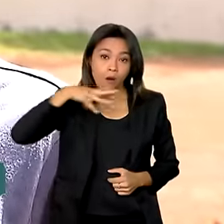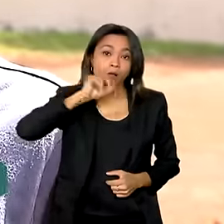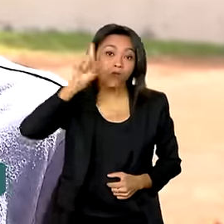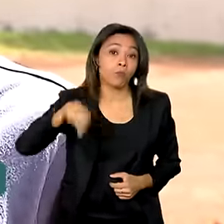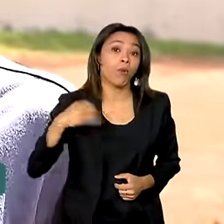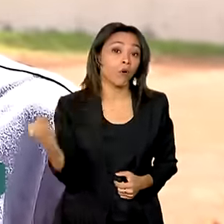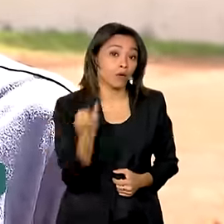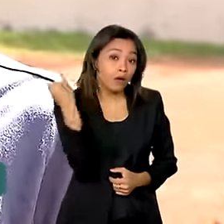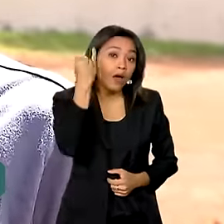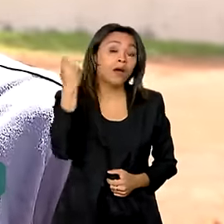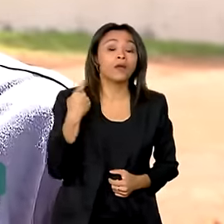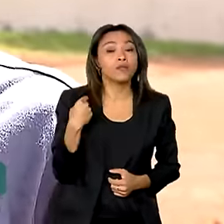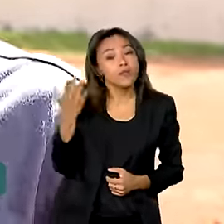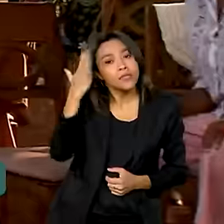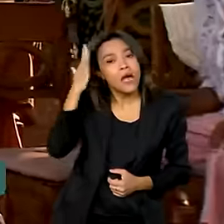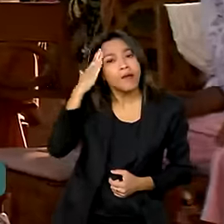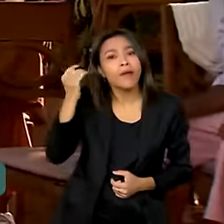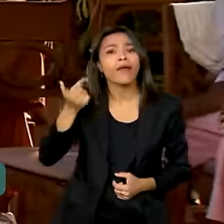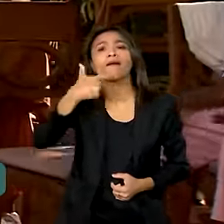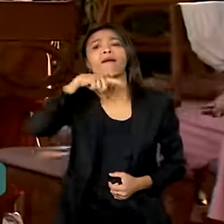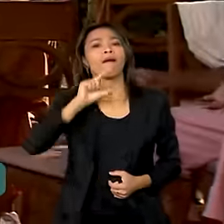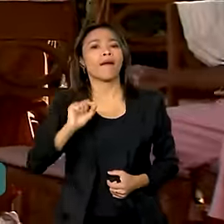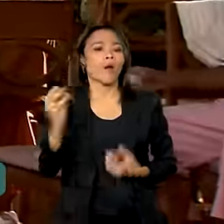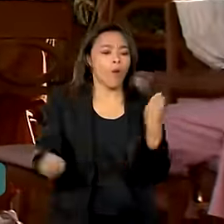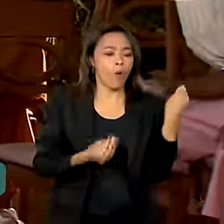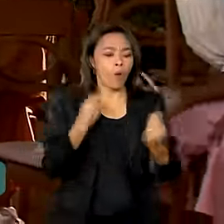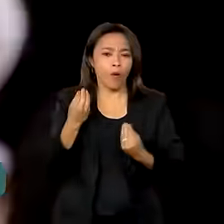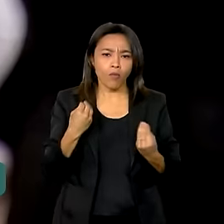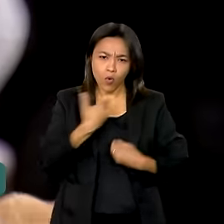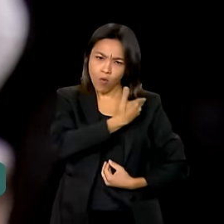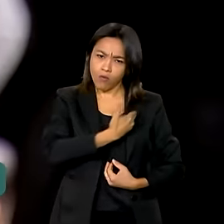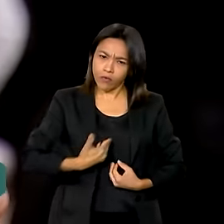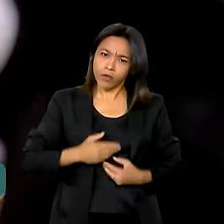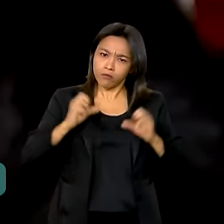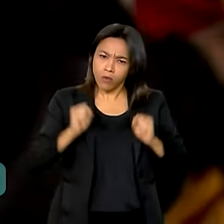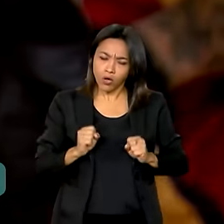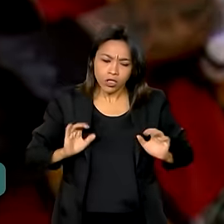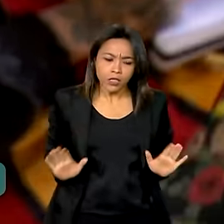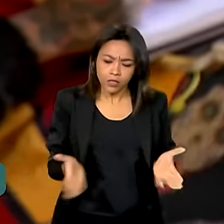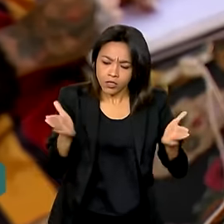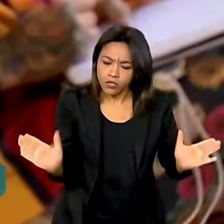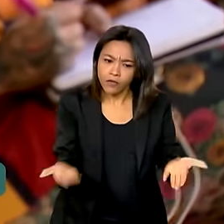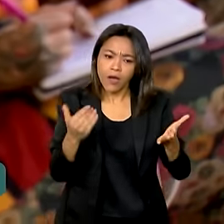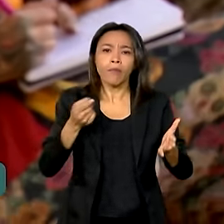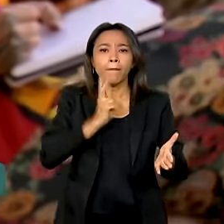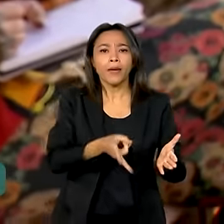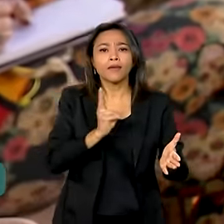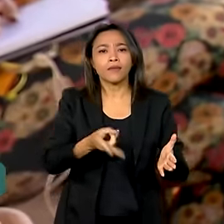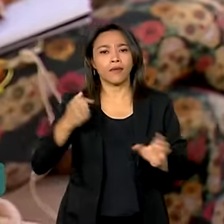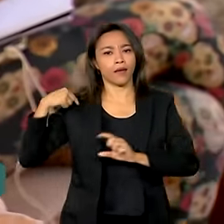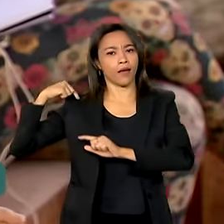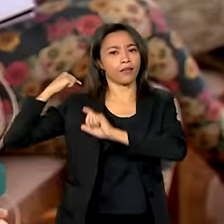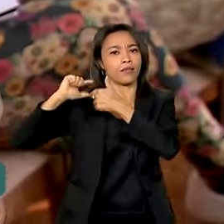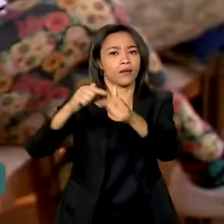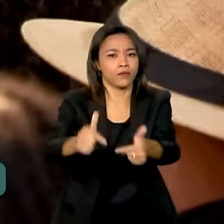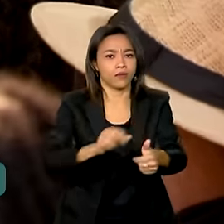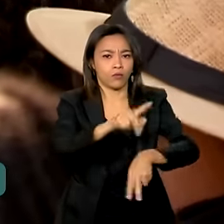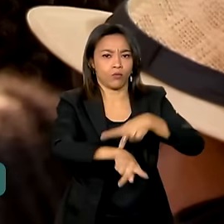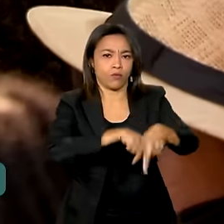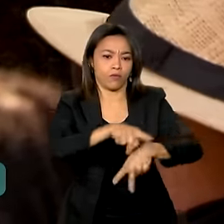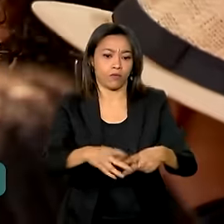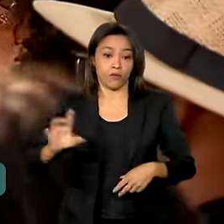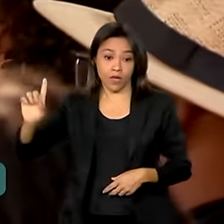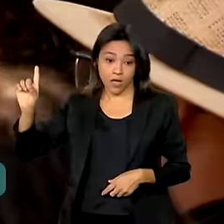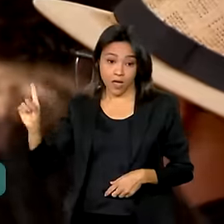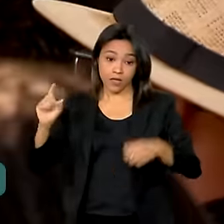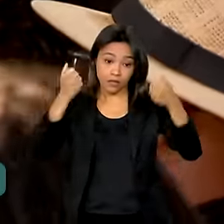descobrir também como o governo pode incentivar até para manter a tradição. Para o Ministério da Igualdade Racial,